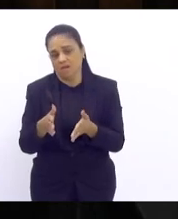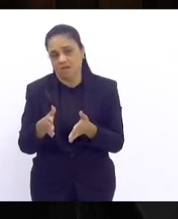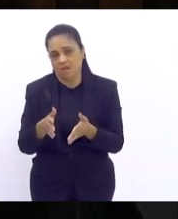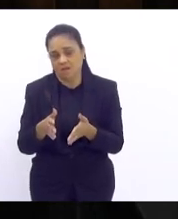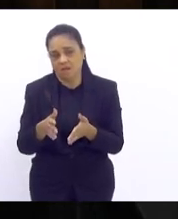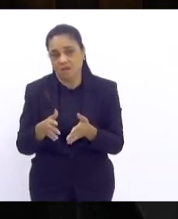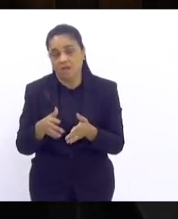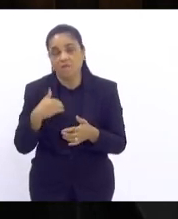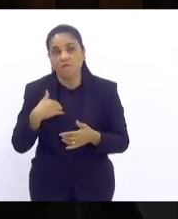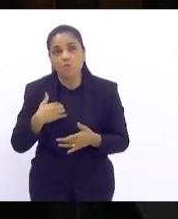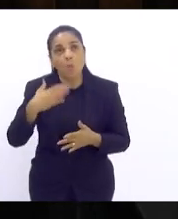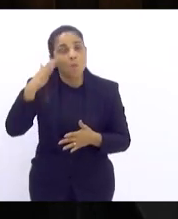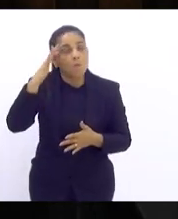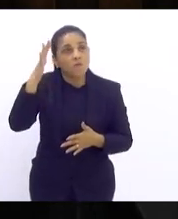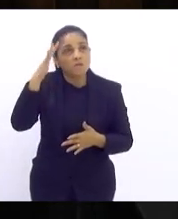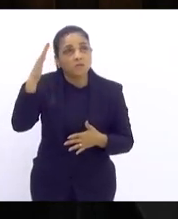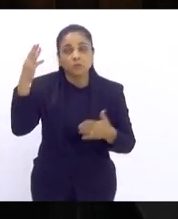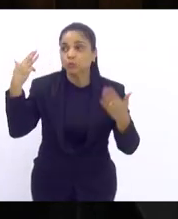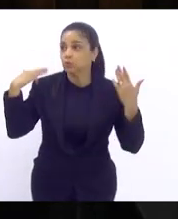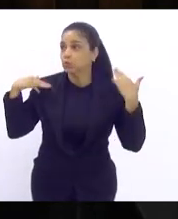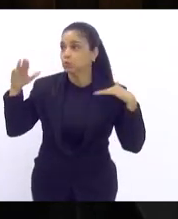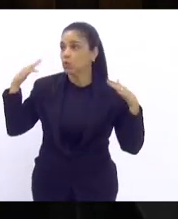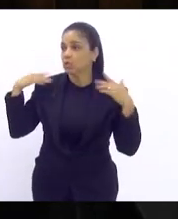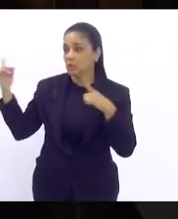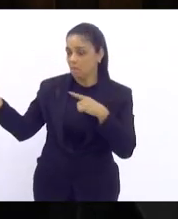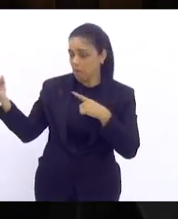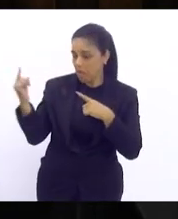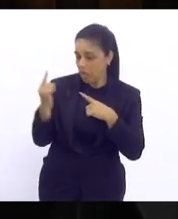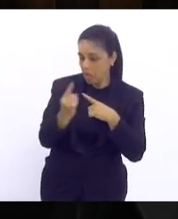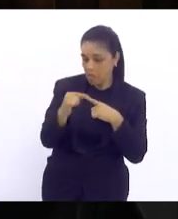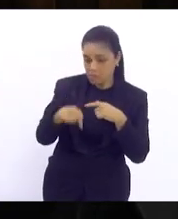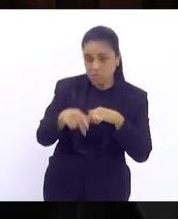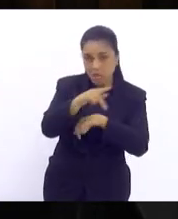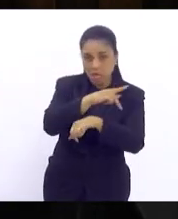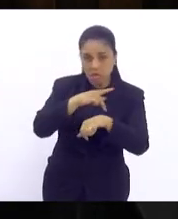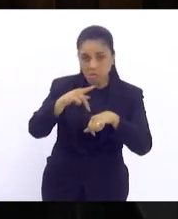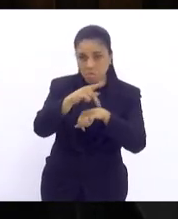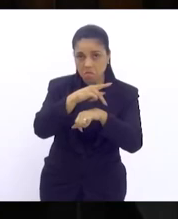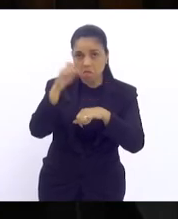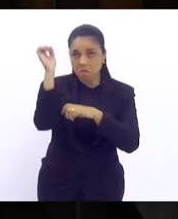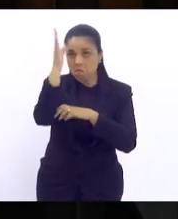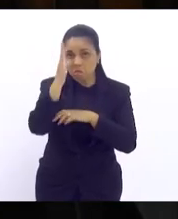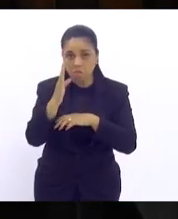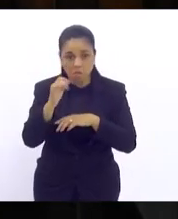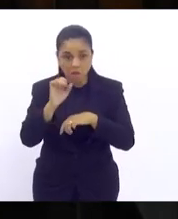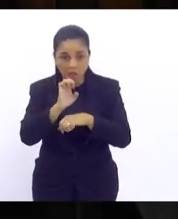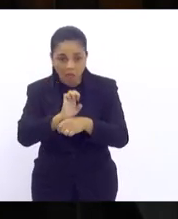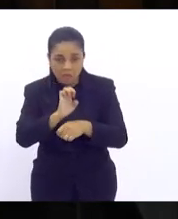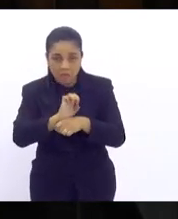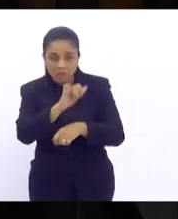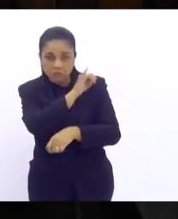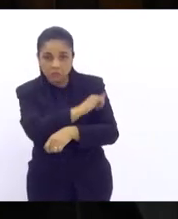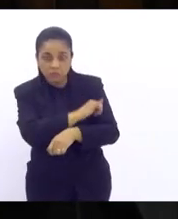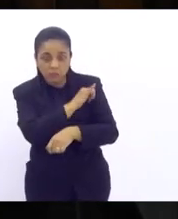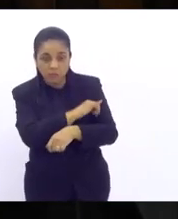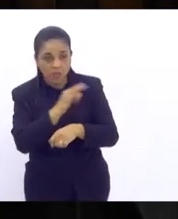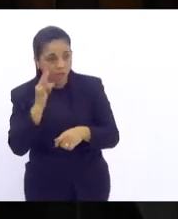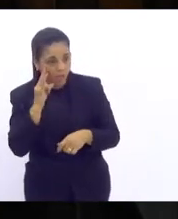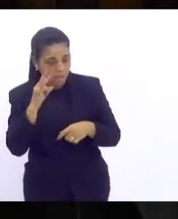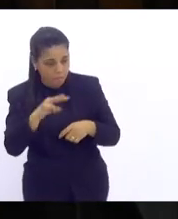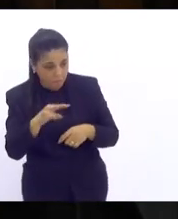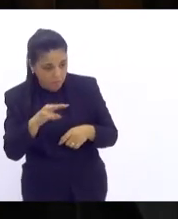fico imaginando o turista americano que pensa em vir ao Rio de Janeiro olhando que a vice-consul